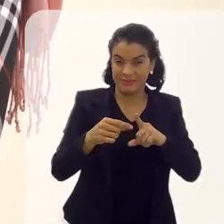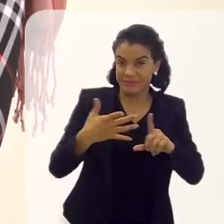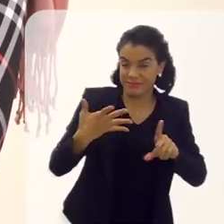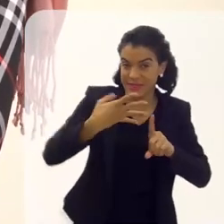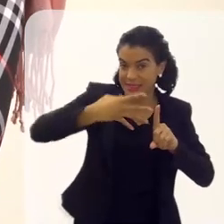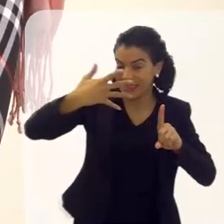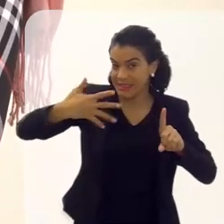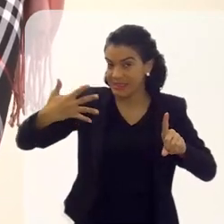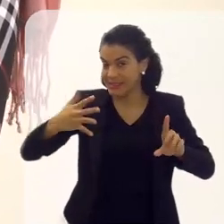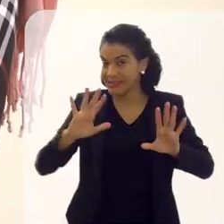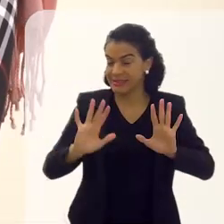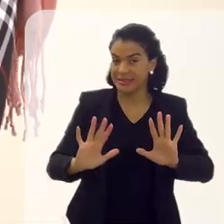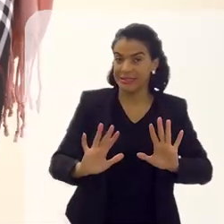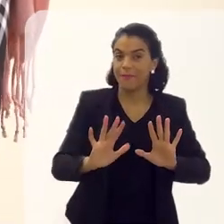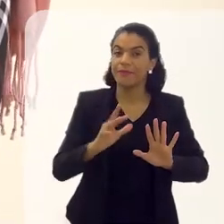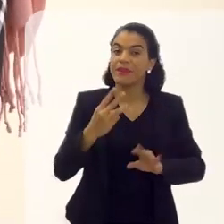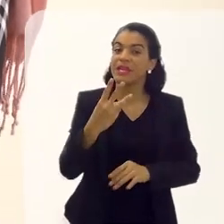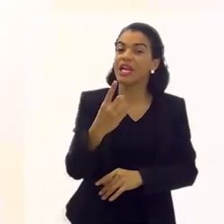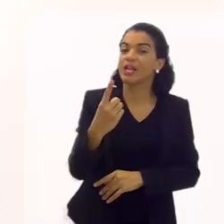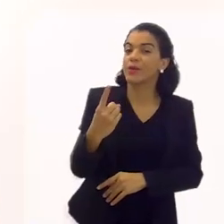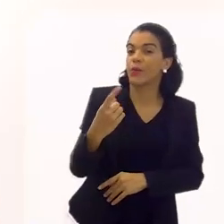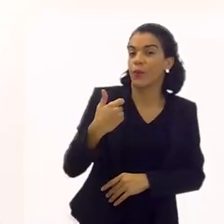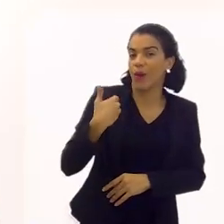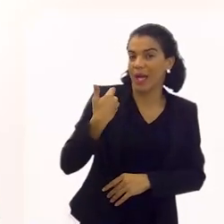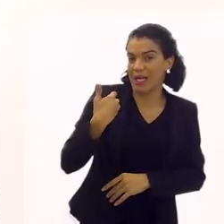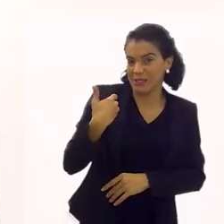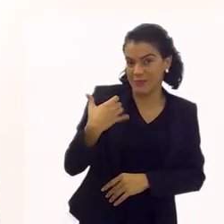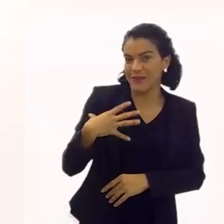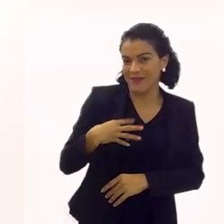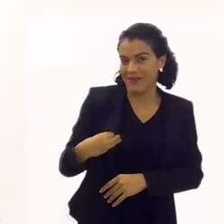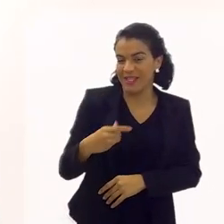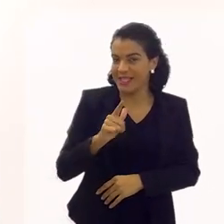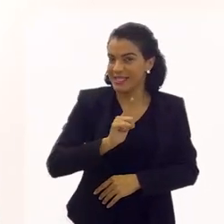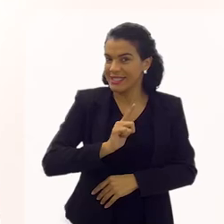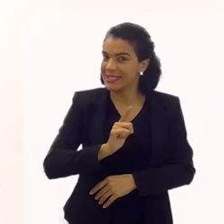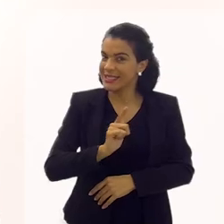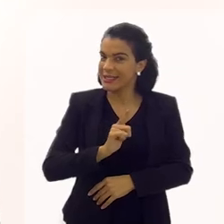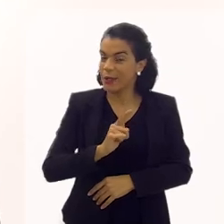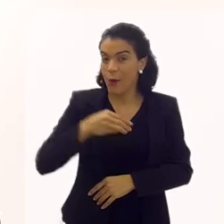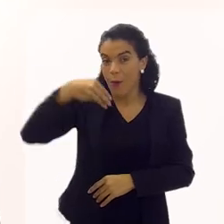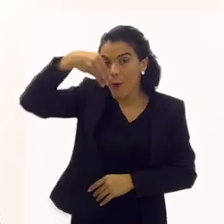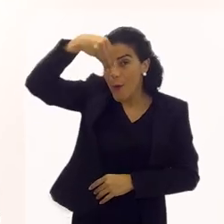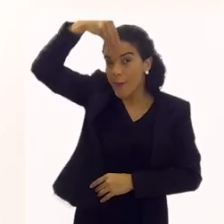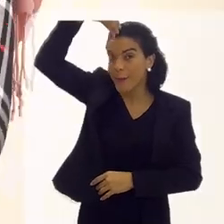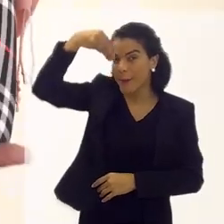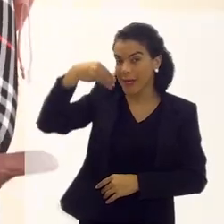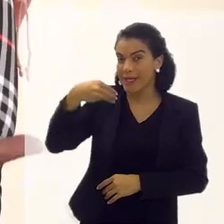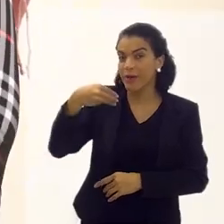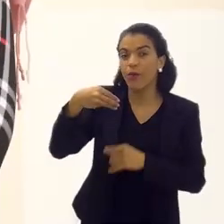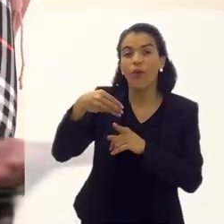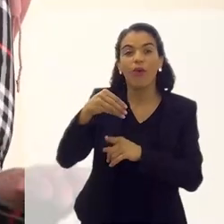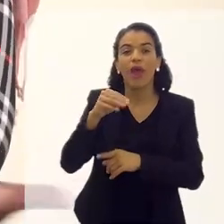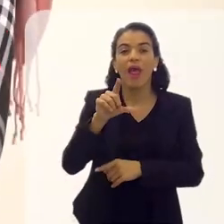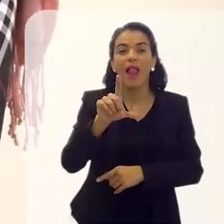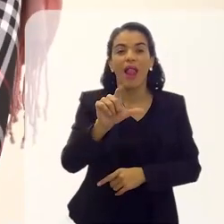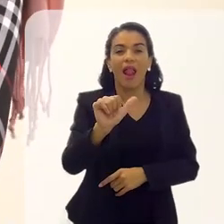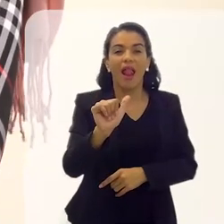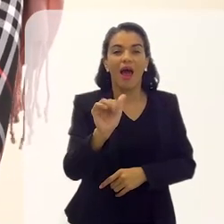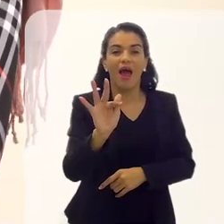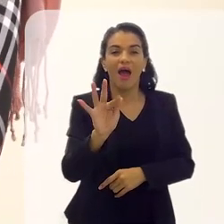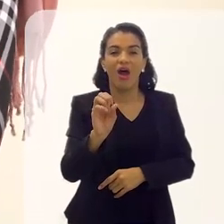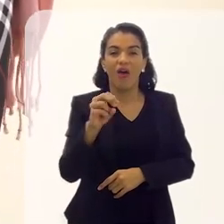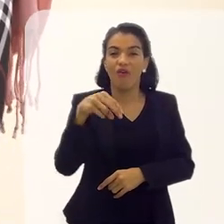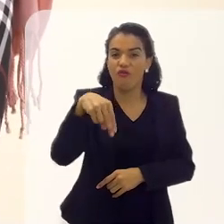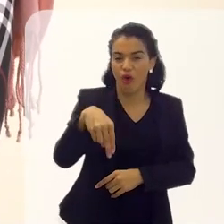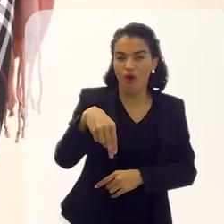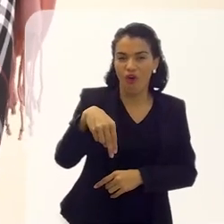Há 31 anos atrás, porque a minha filha tem 31 anos de idade, o padrinho da minha filha de batismo era o Lafon.